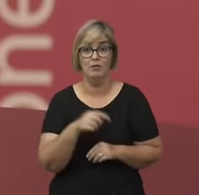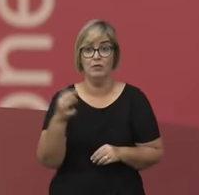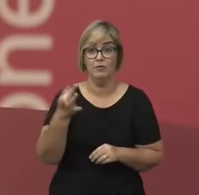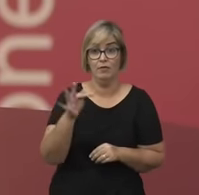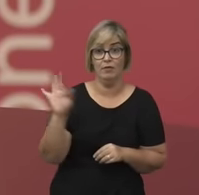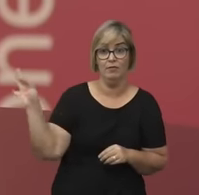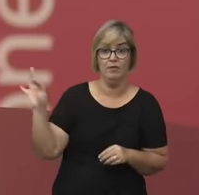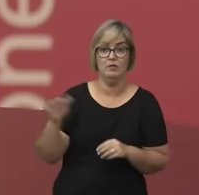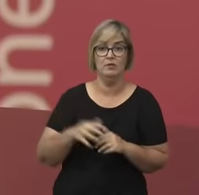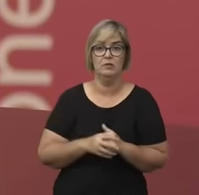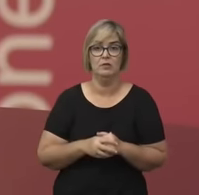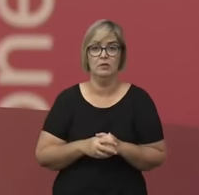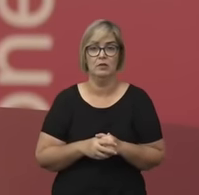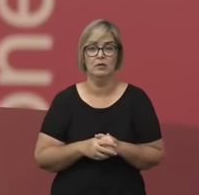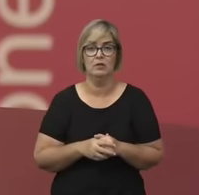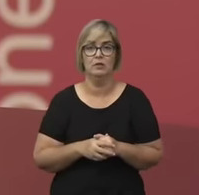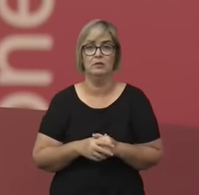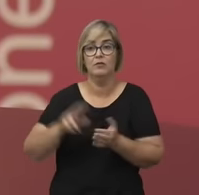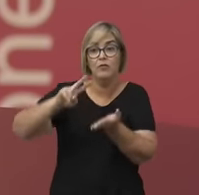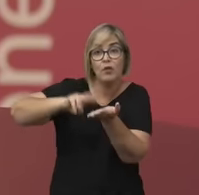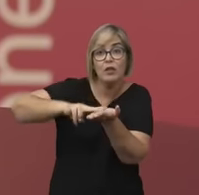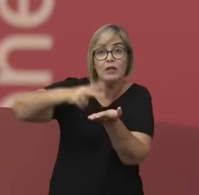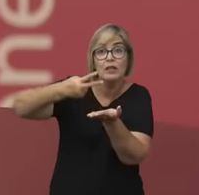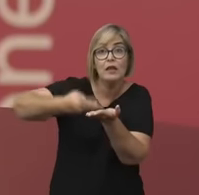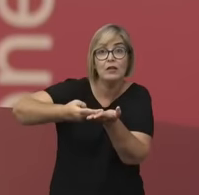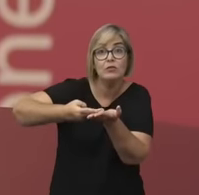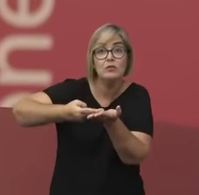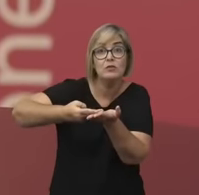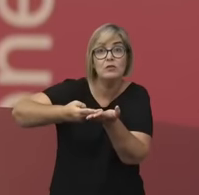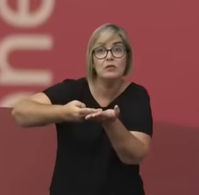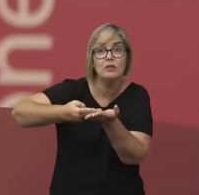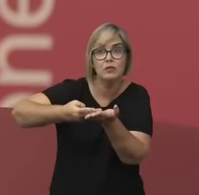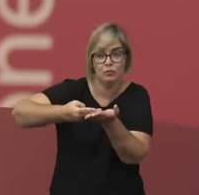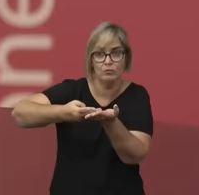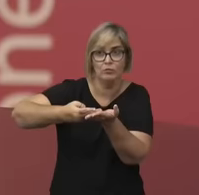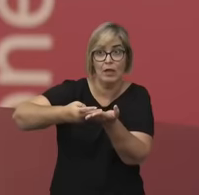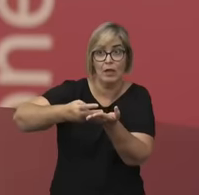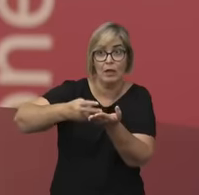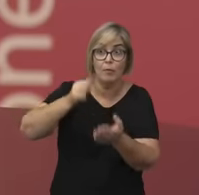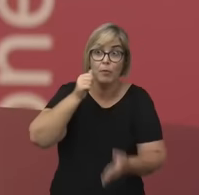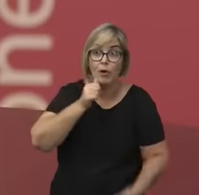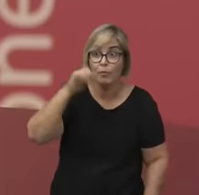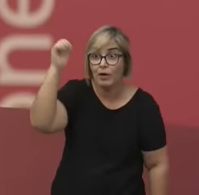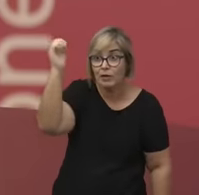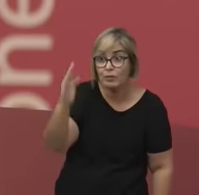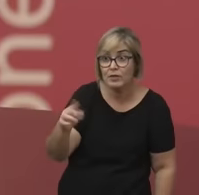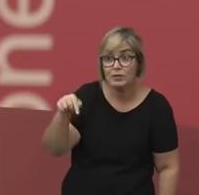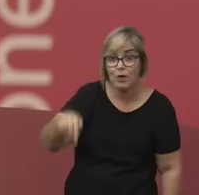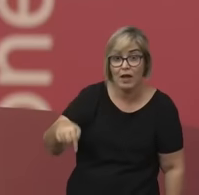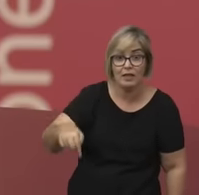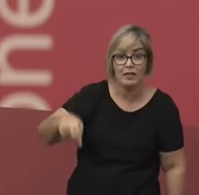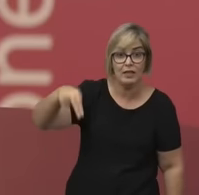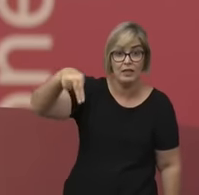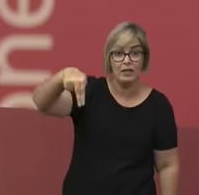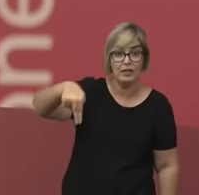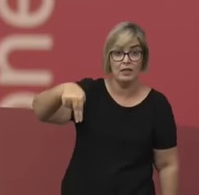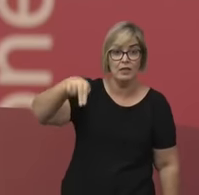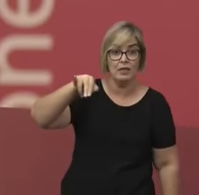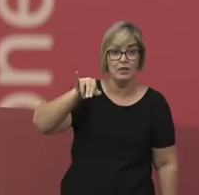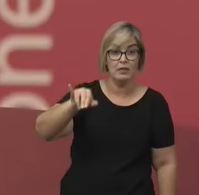traduzido pela brasileira Nisia Floresta, traduzido para o português, e